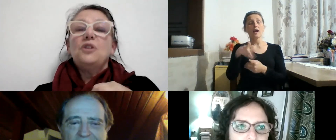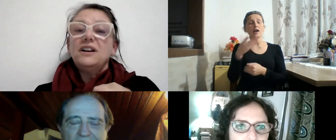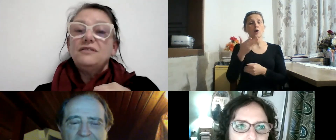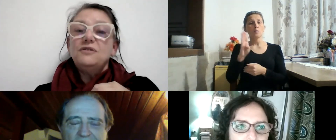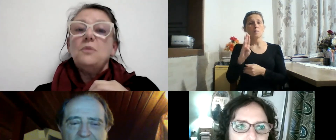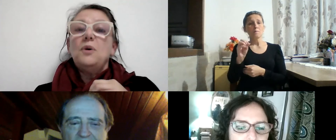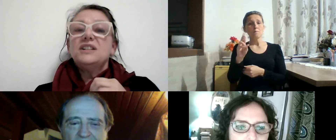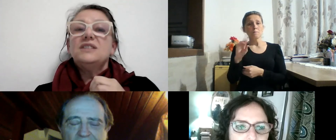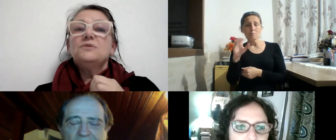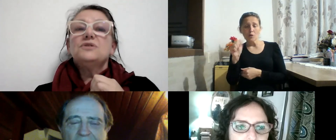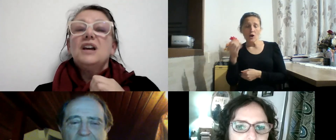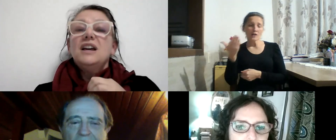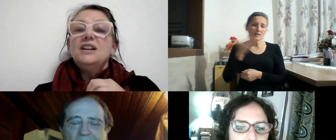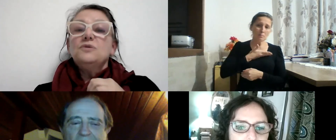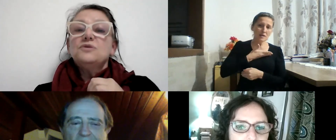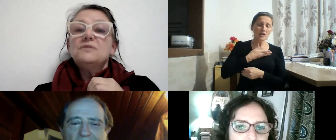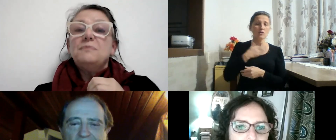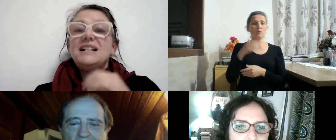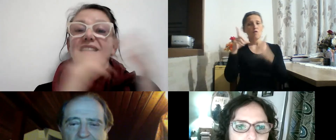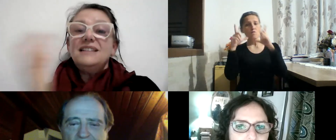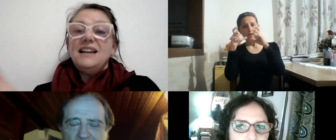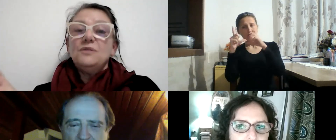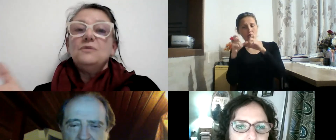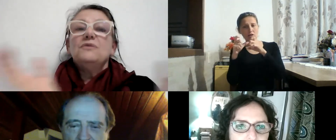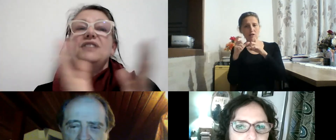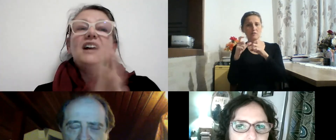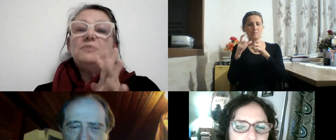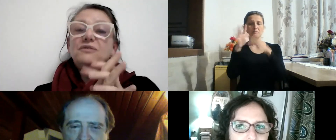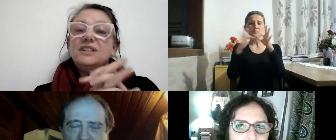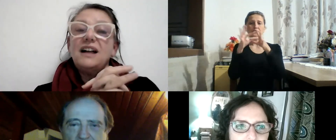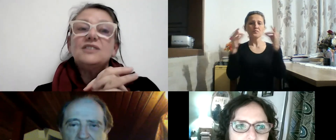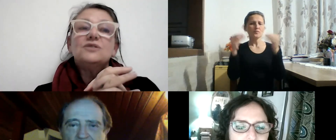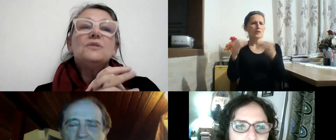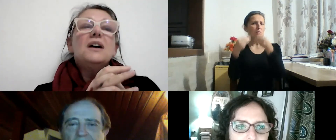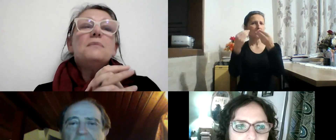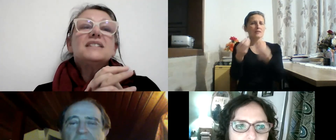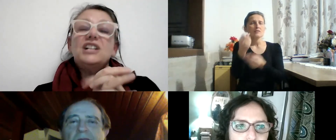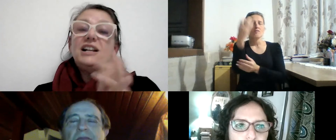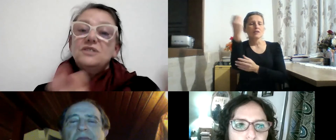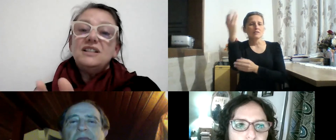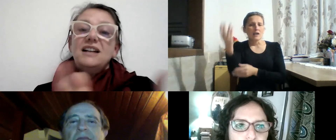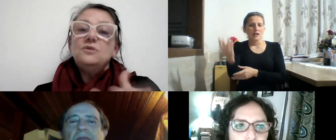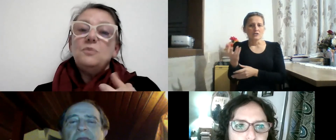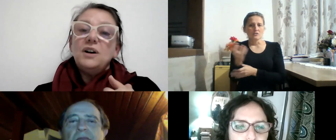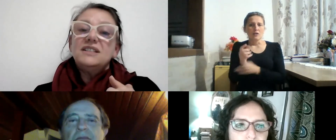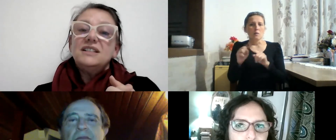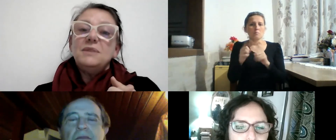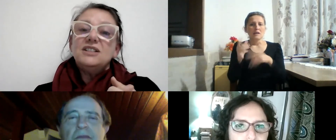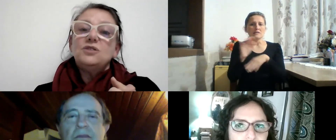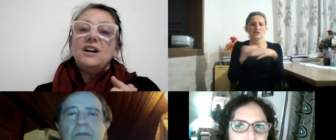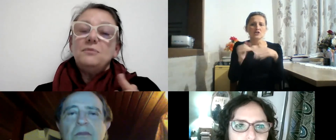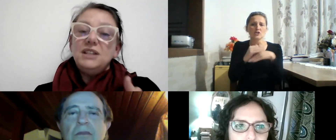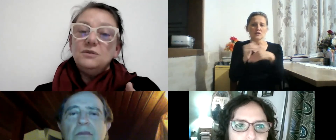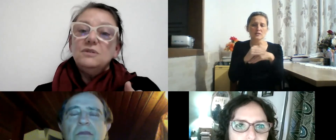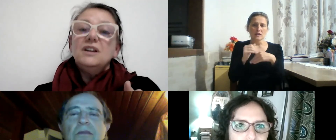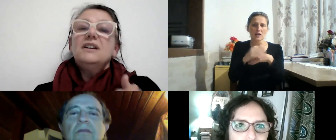fotógrafo, ao Boris que nos presenteia com Viagem pelo Fantástico, mas a generosidade do Boris que também